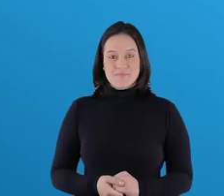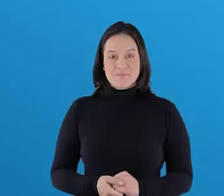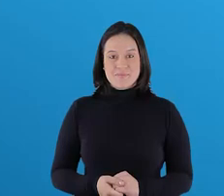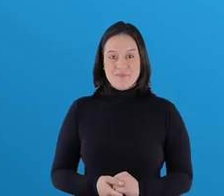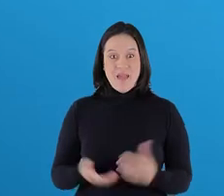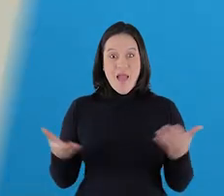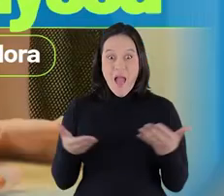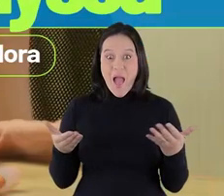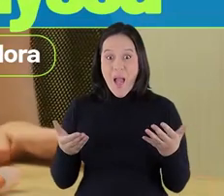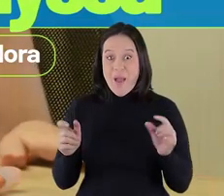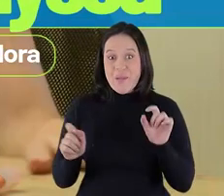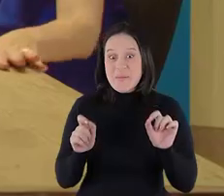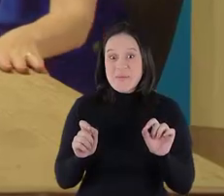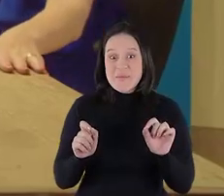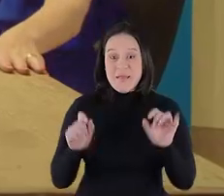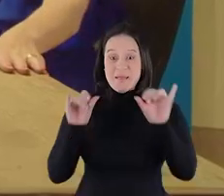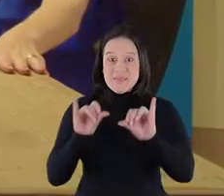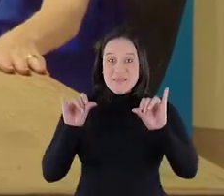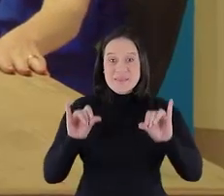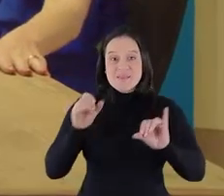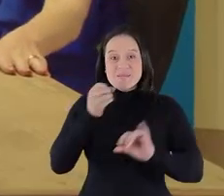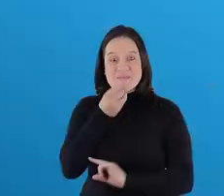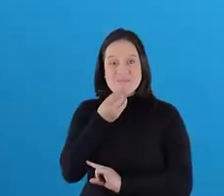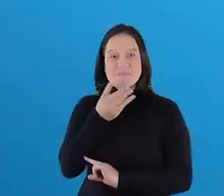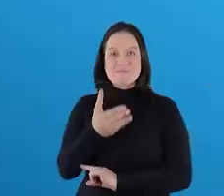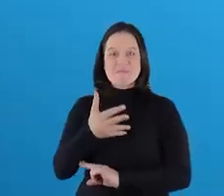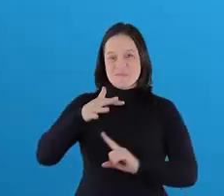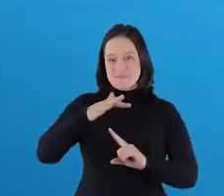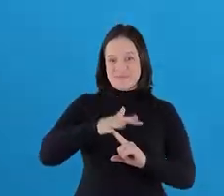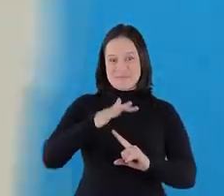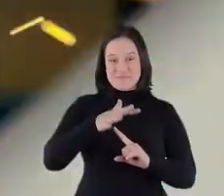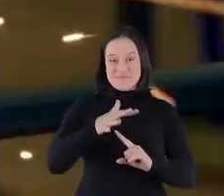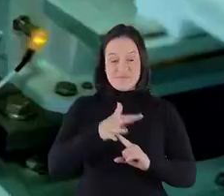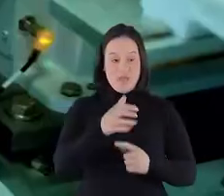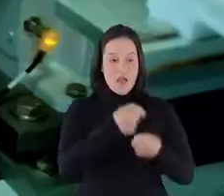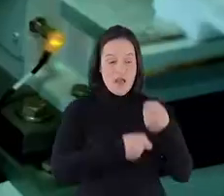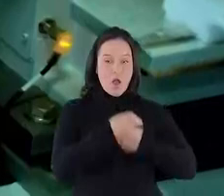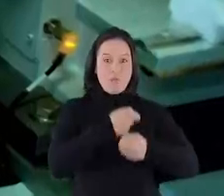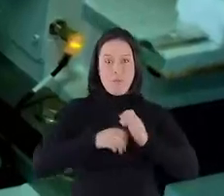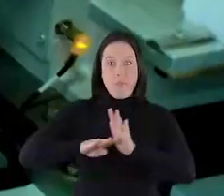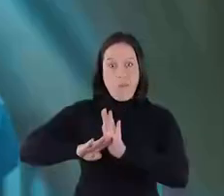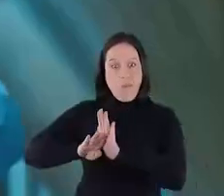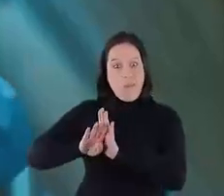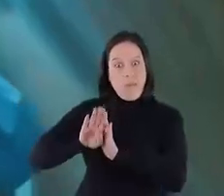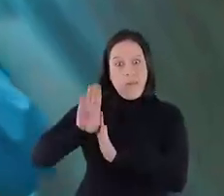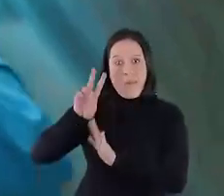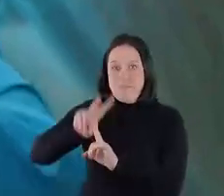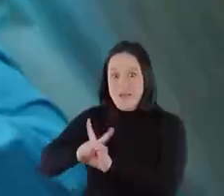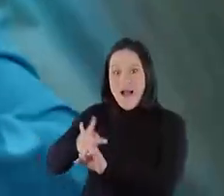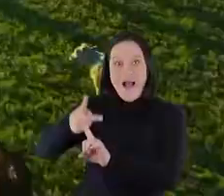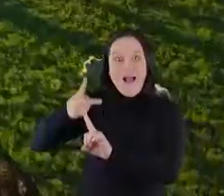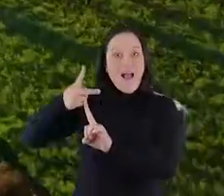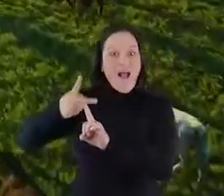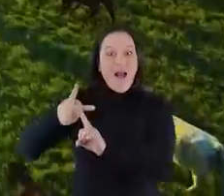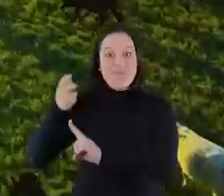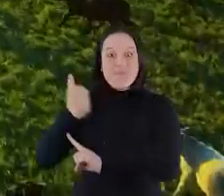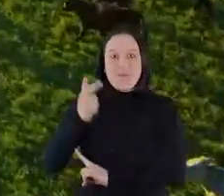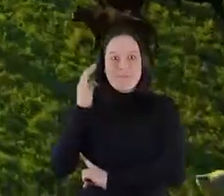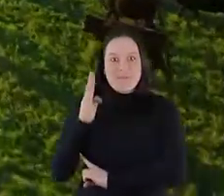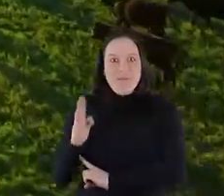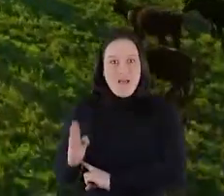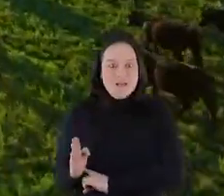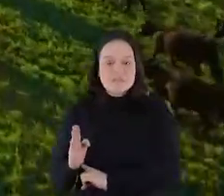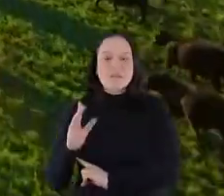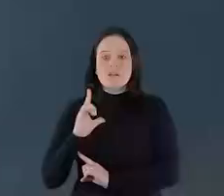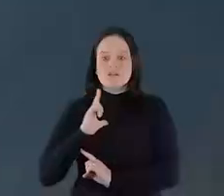Tá chegando mais? Notícia boa, Paraná! Economia do Paraná cresce o dobro da média nacional em 2023.